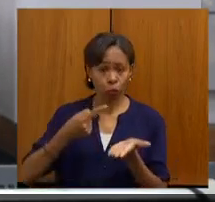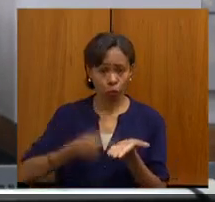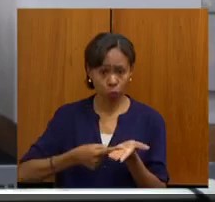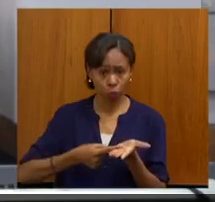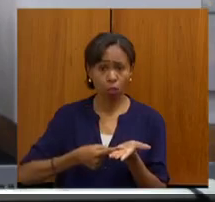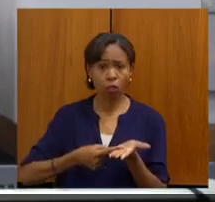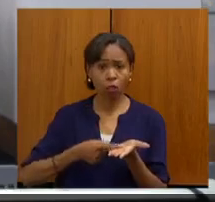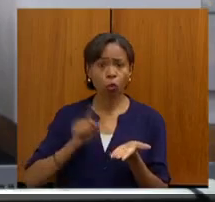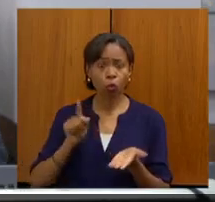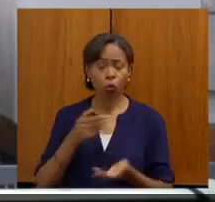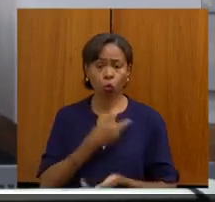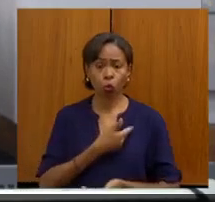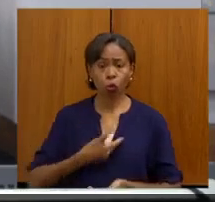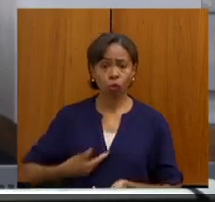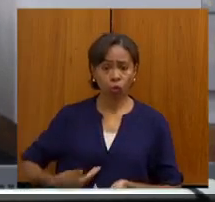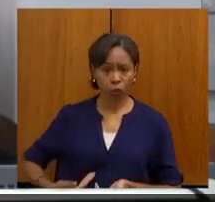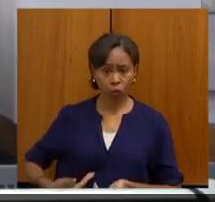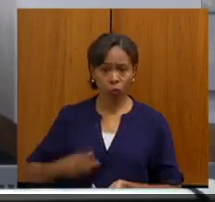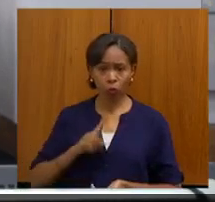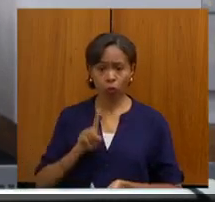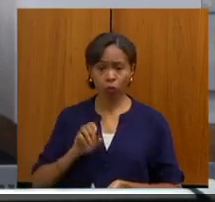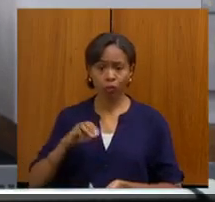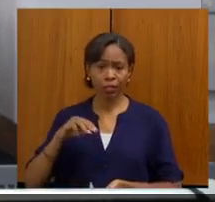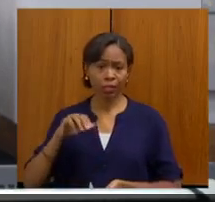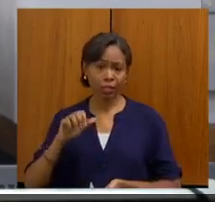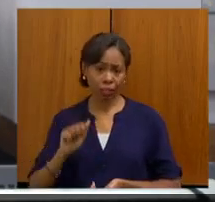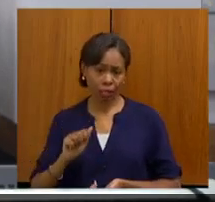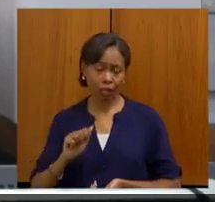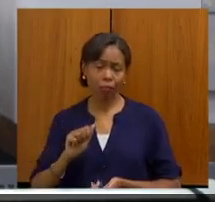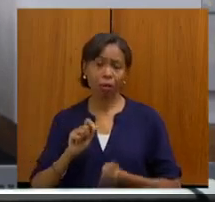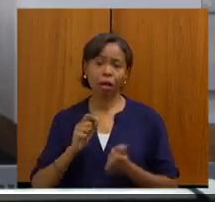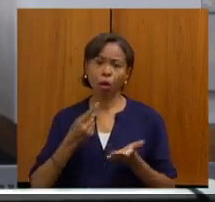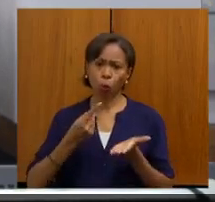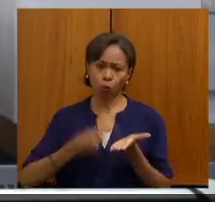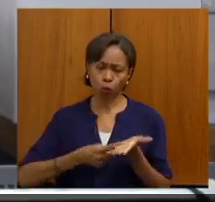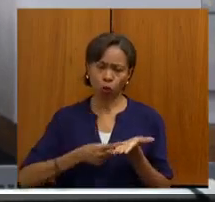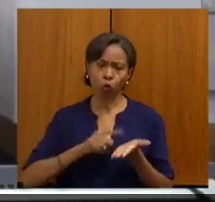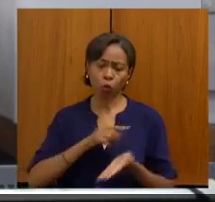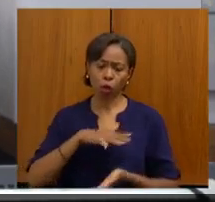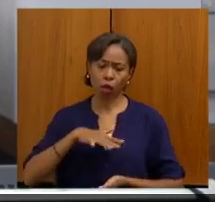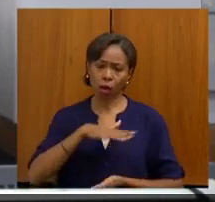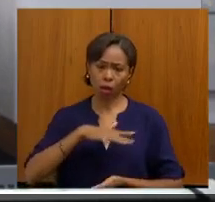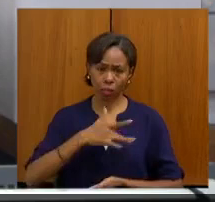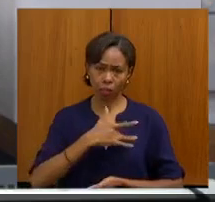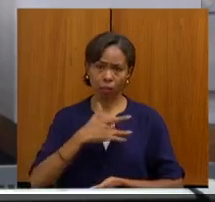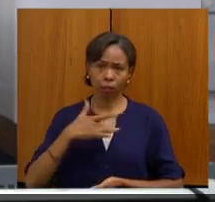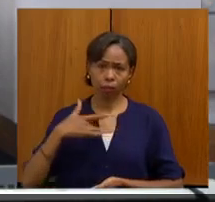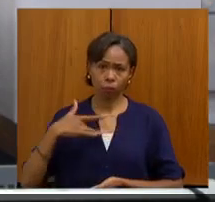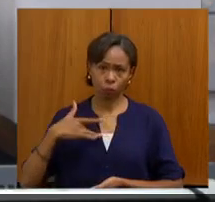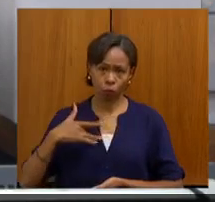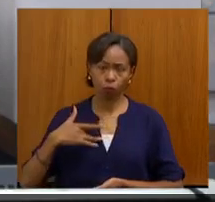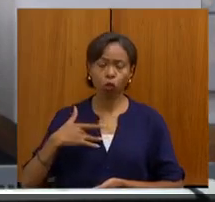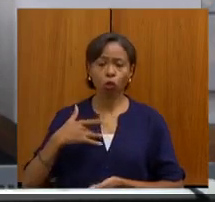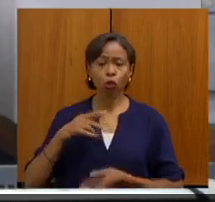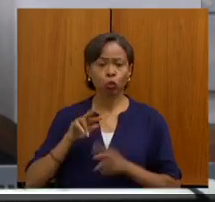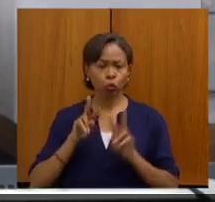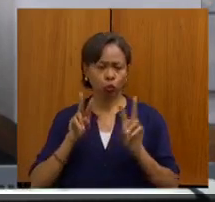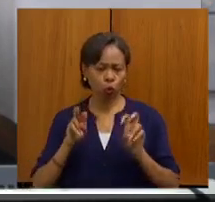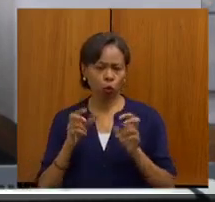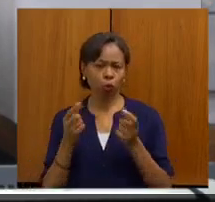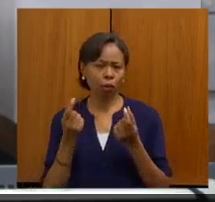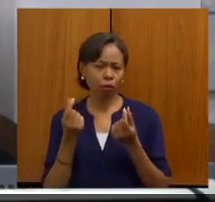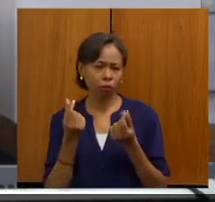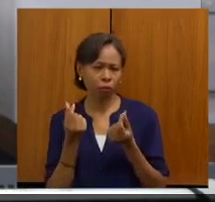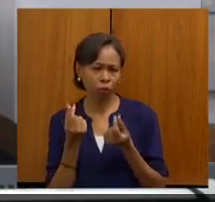o governador fez com a saúde pública, que foi falado pelos deputados, de termos o financeiro, traz para a gente